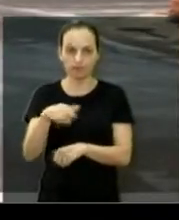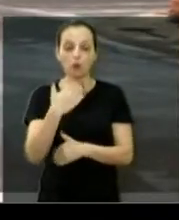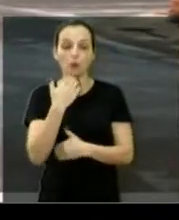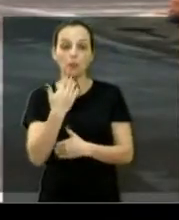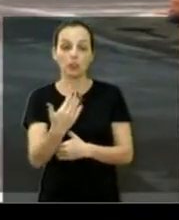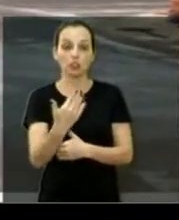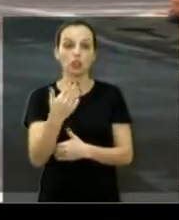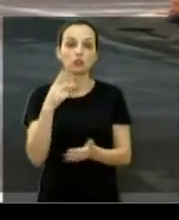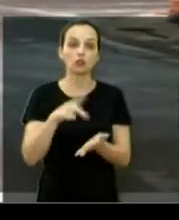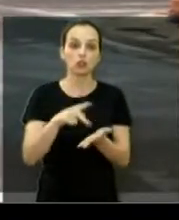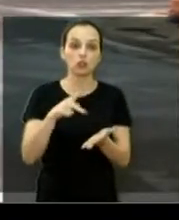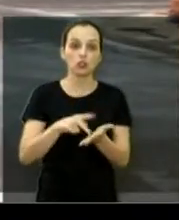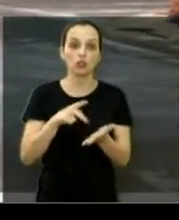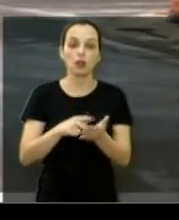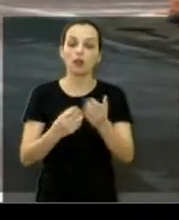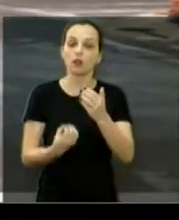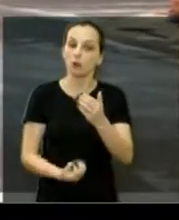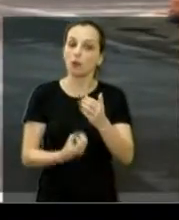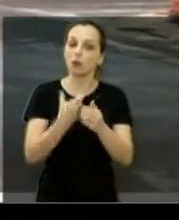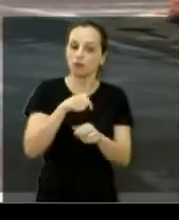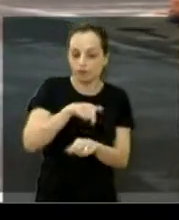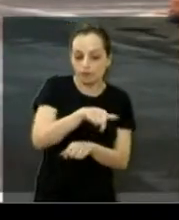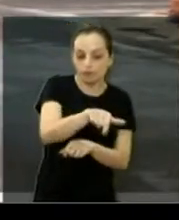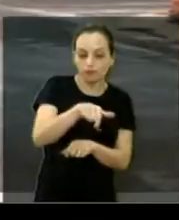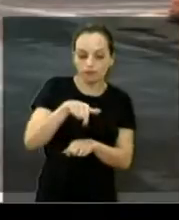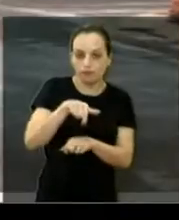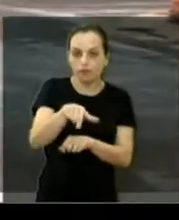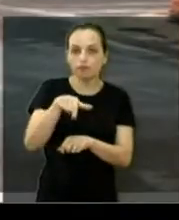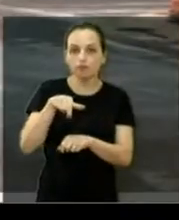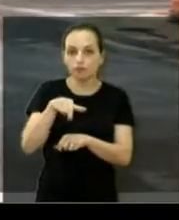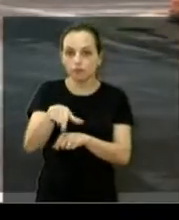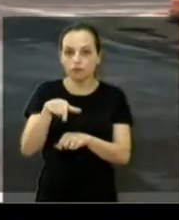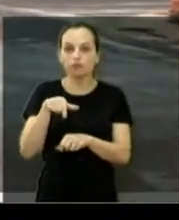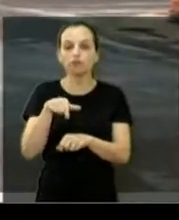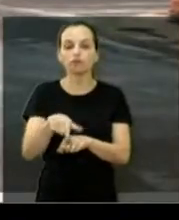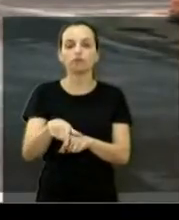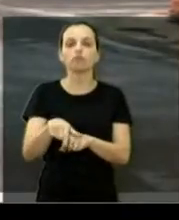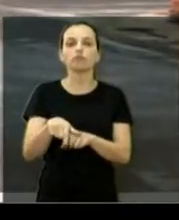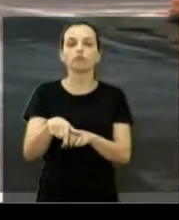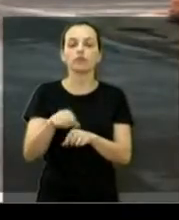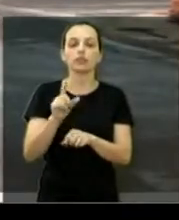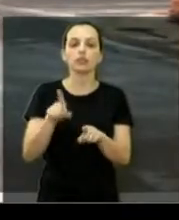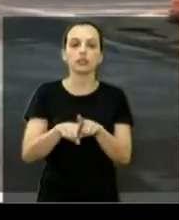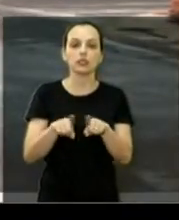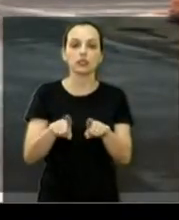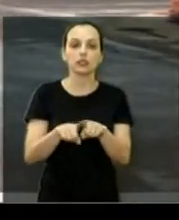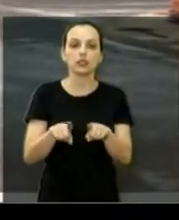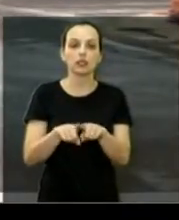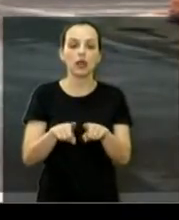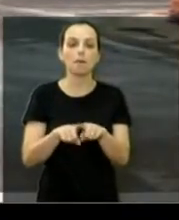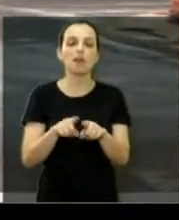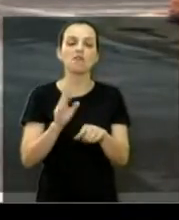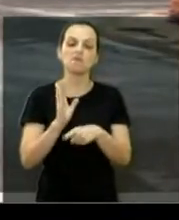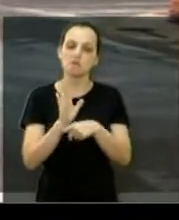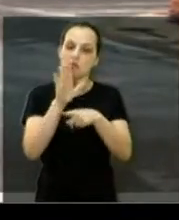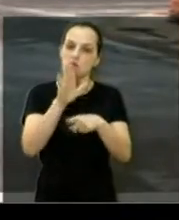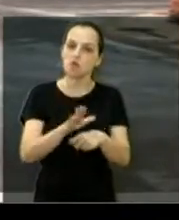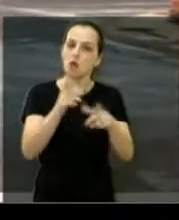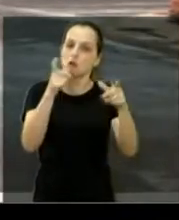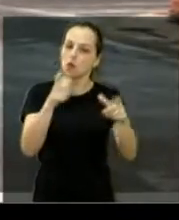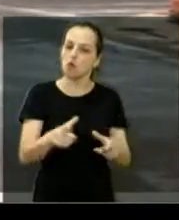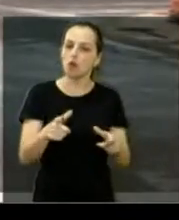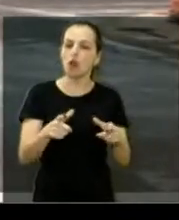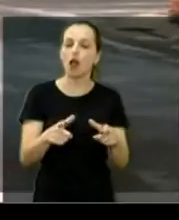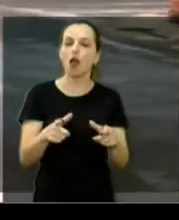para que seja feita a pintura de pare ali no chão, vai ajudar bastante, é um local que já